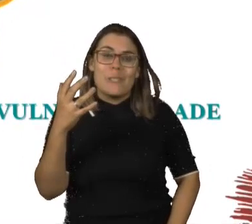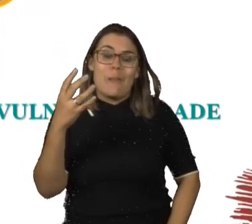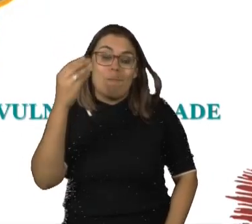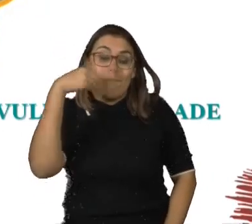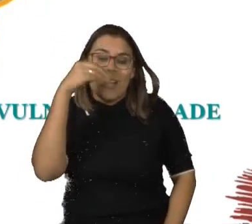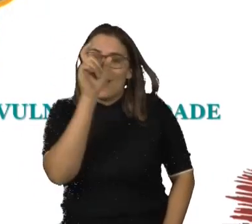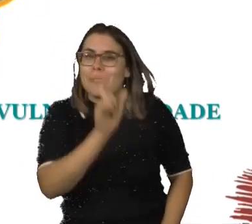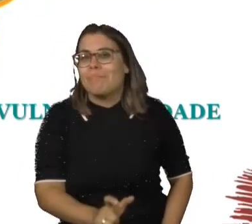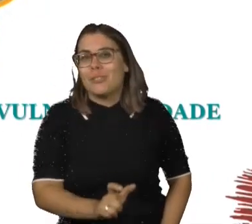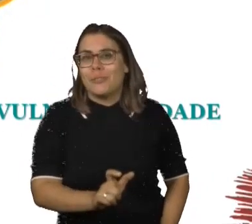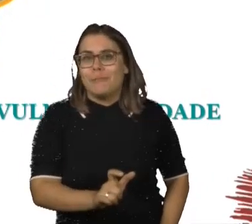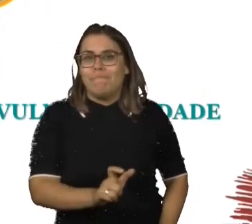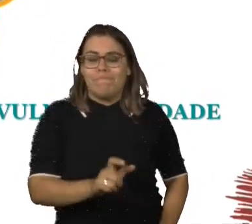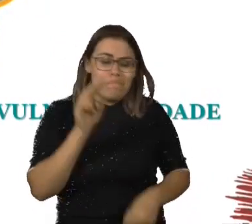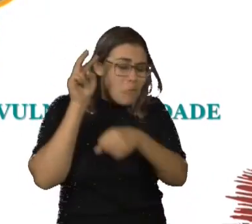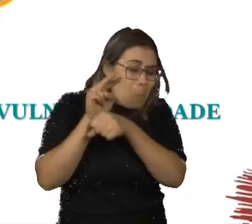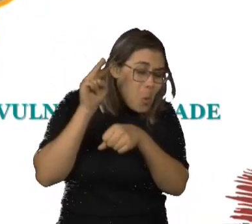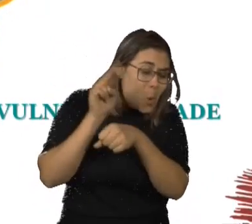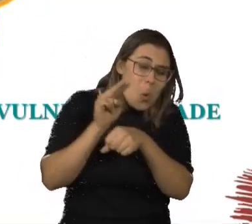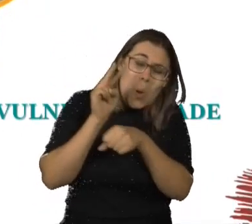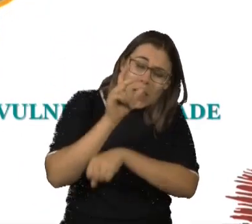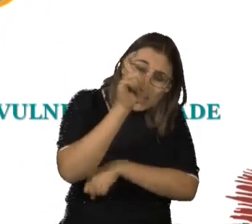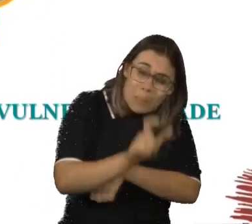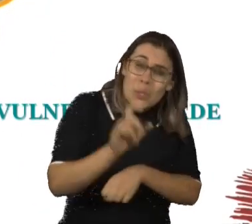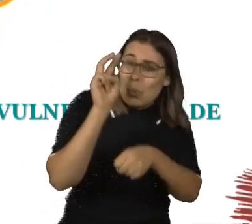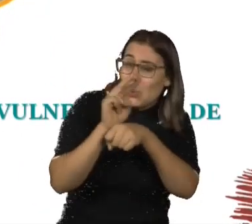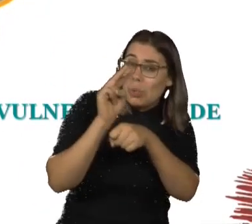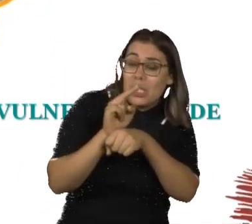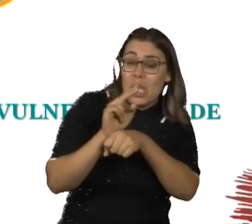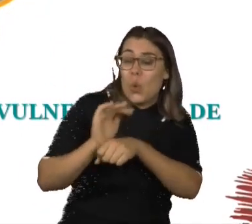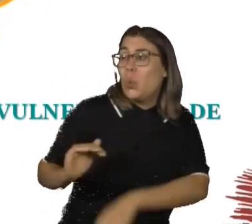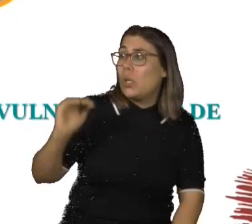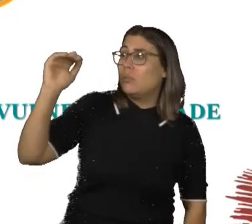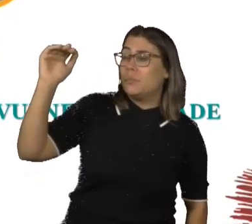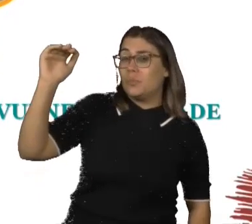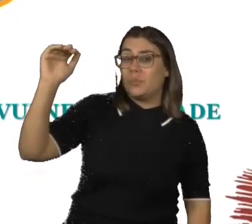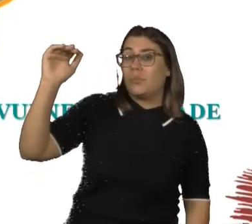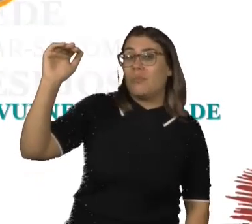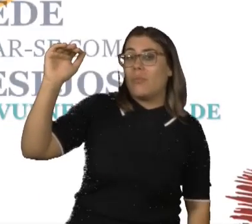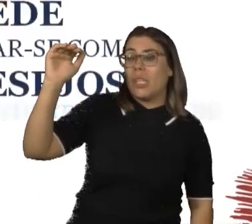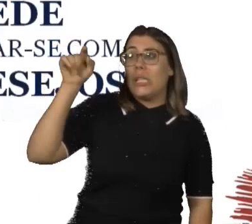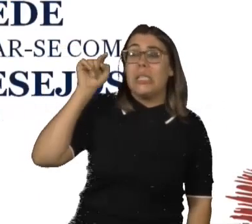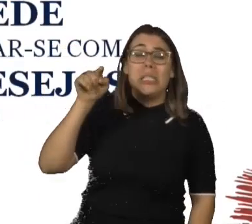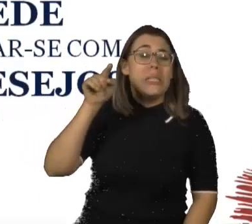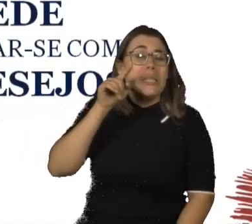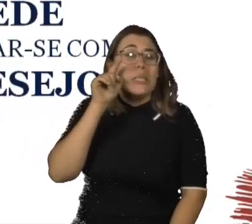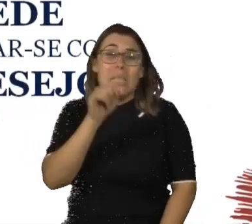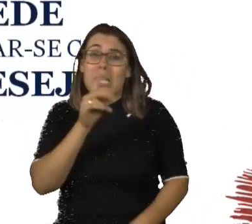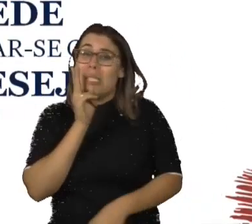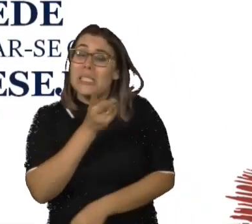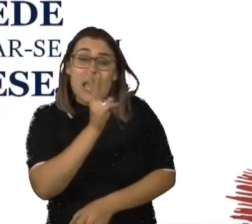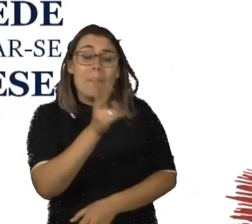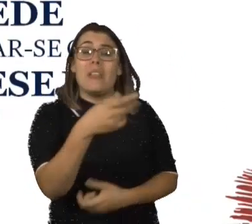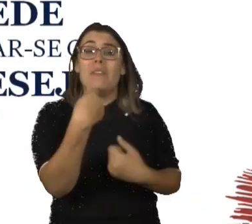uma realidade superprotetora. que vai acontecer? Nós vamos ter um adulto altamente dependente. A